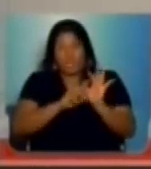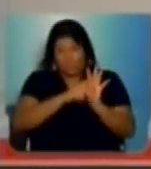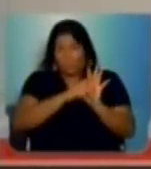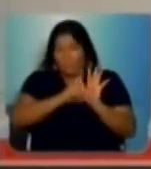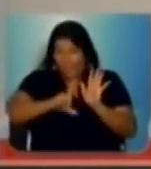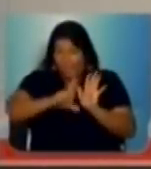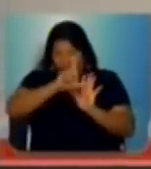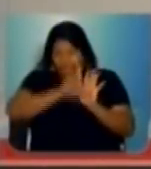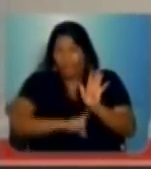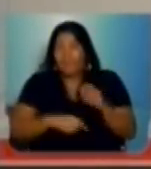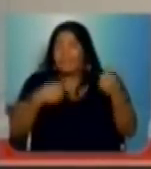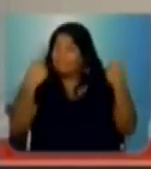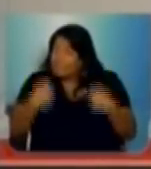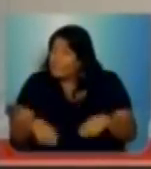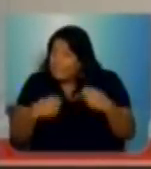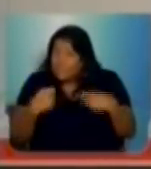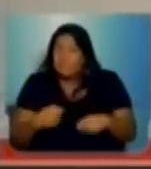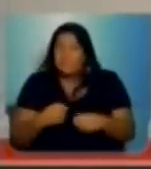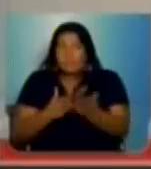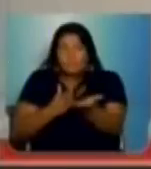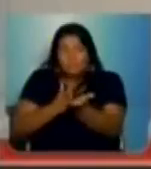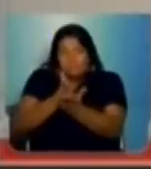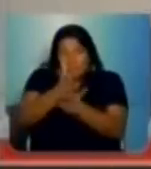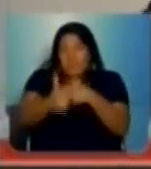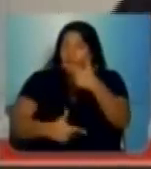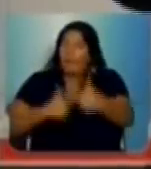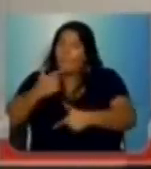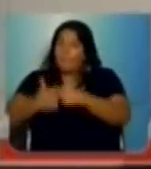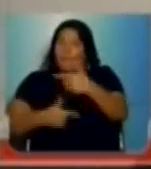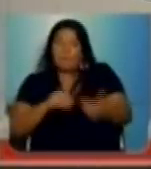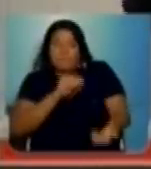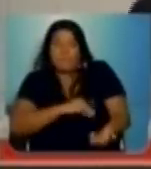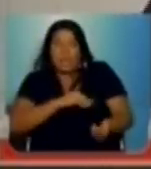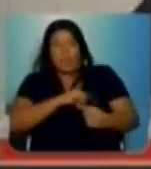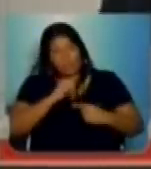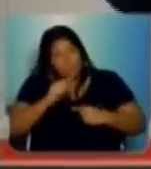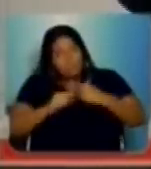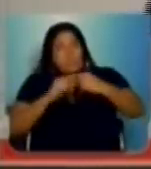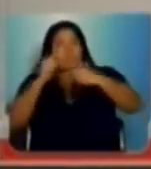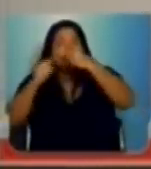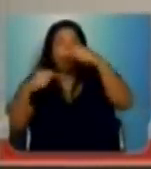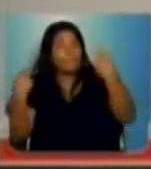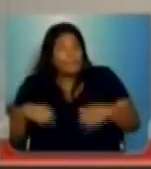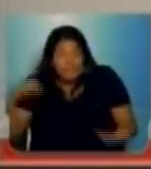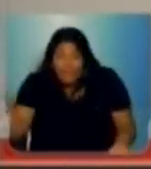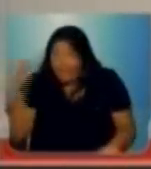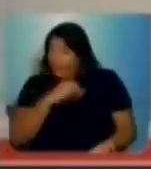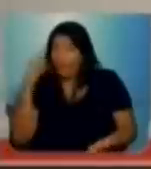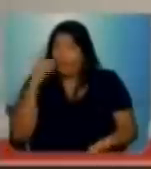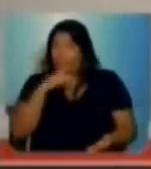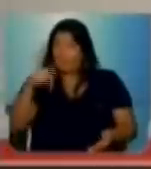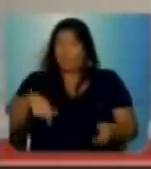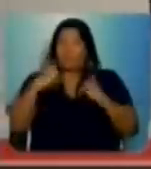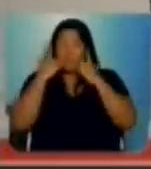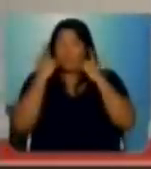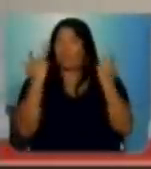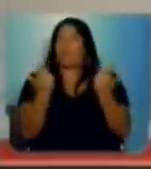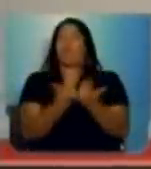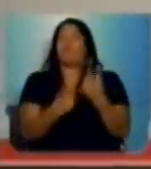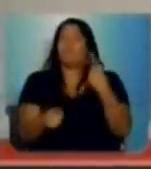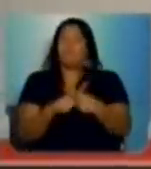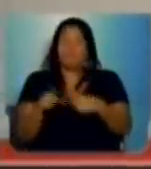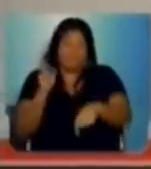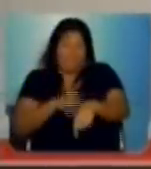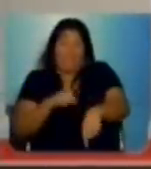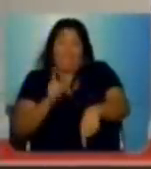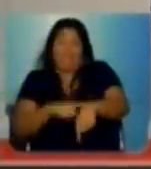lei, estabelecendo o plano de carreira, venha em caráter de extrema urgência para a Assembleia Legislativa. Porque o